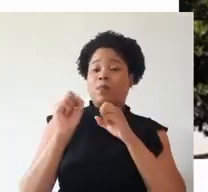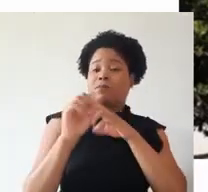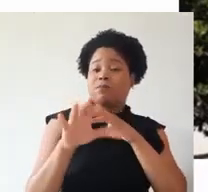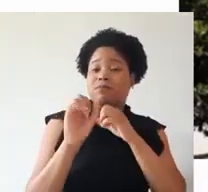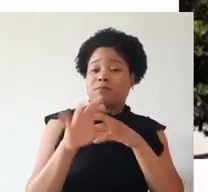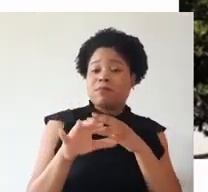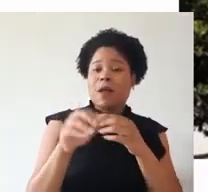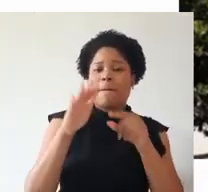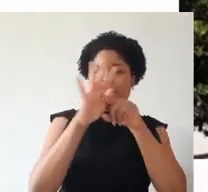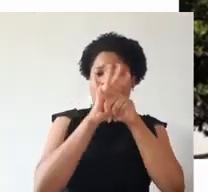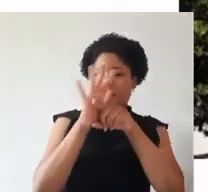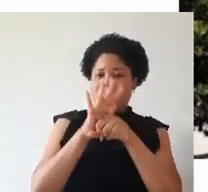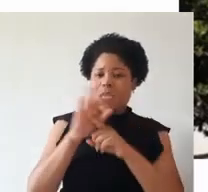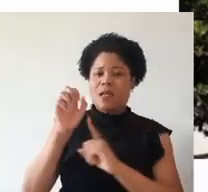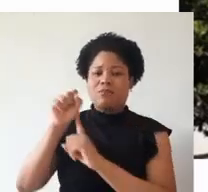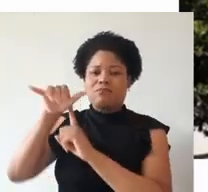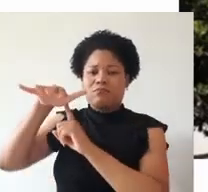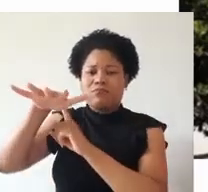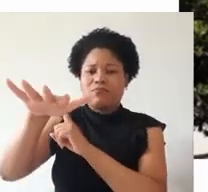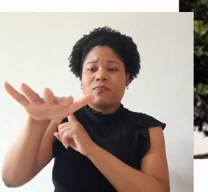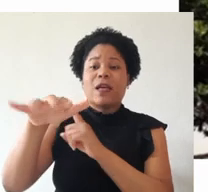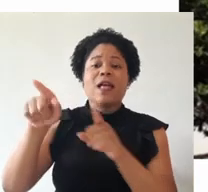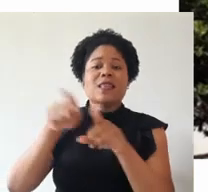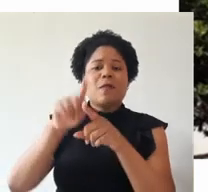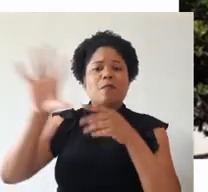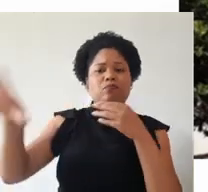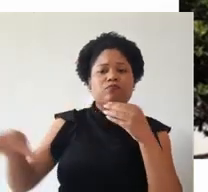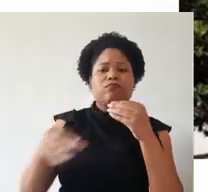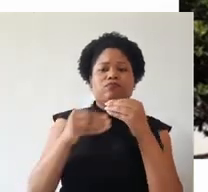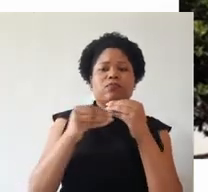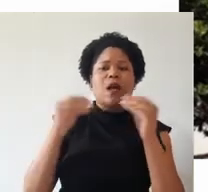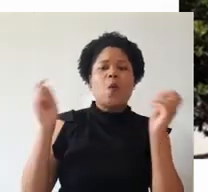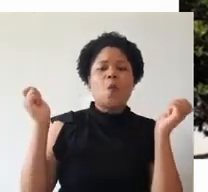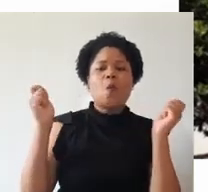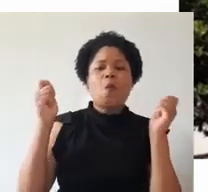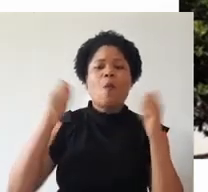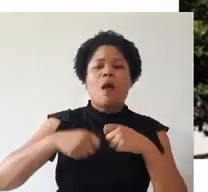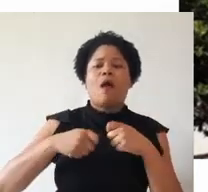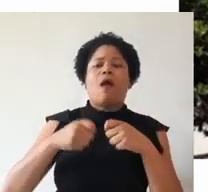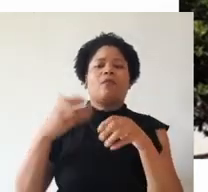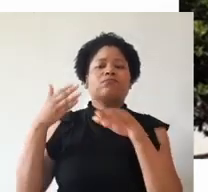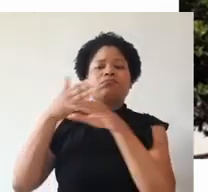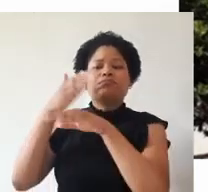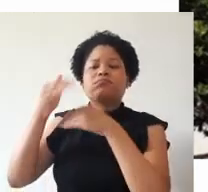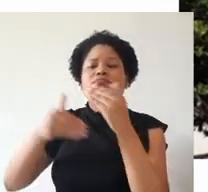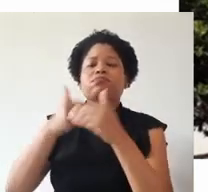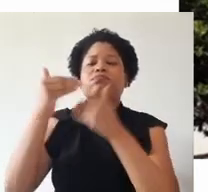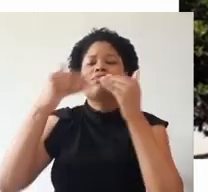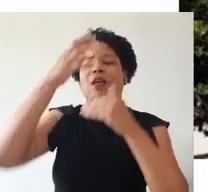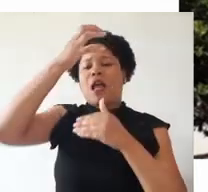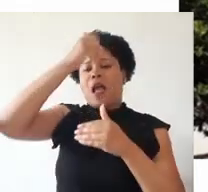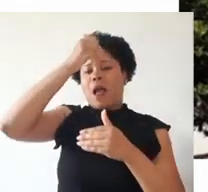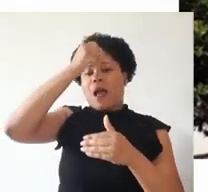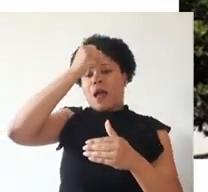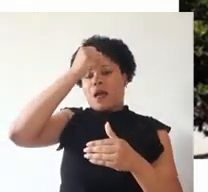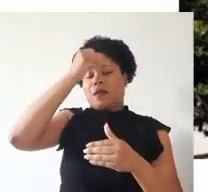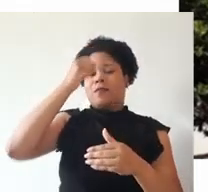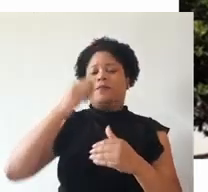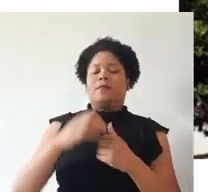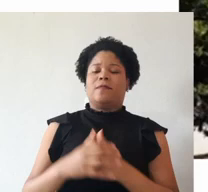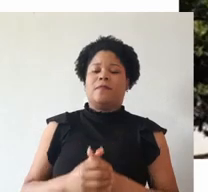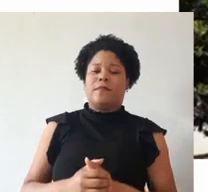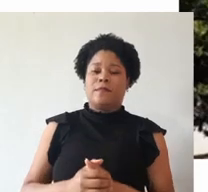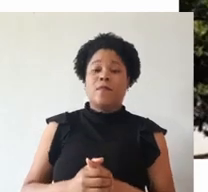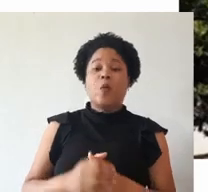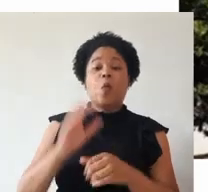ensino, pesquisa e extensão, agregando qualidade no processo de ensino e aprendizagem.